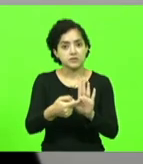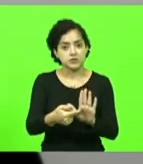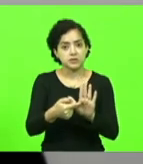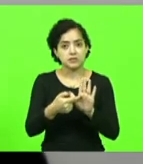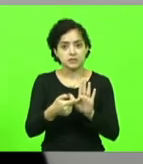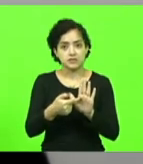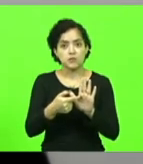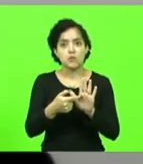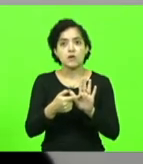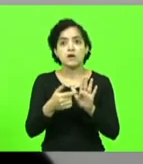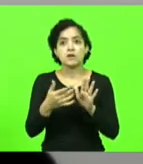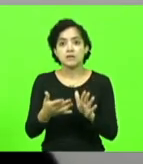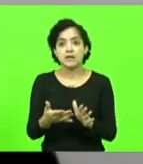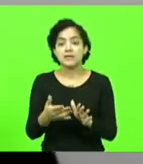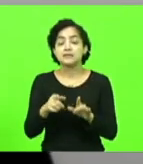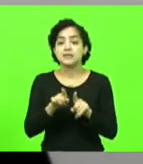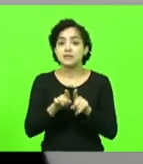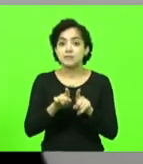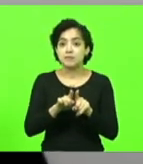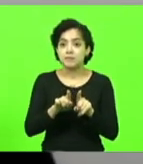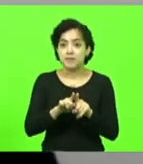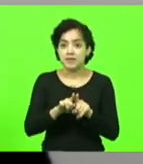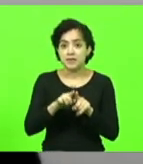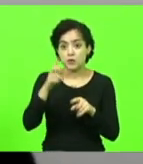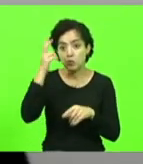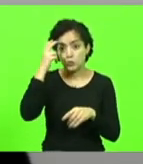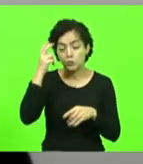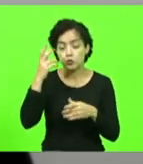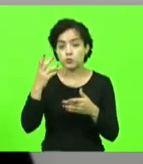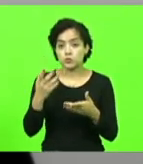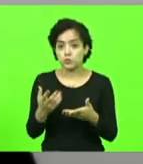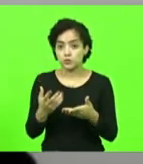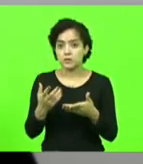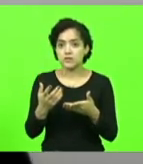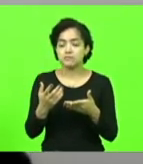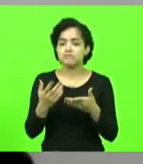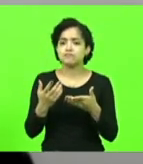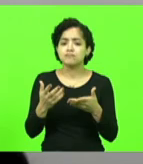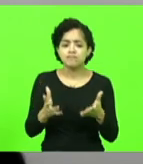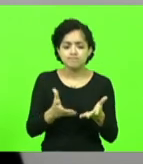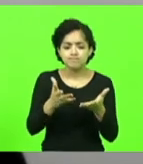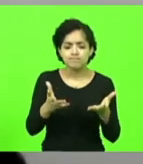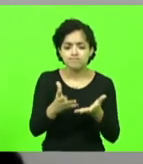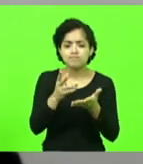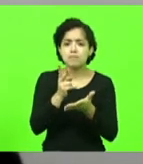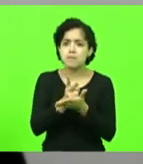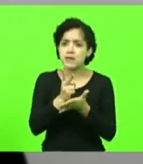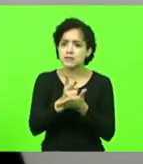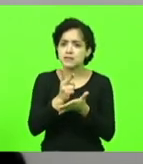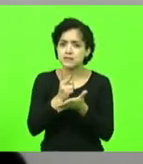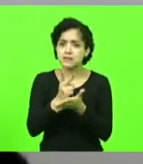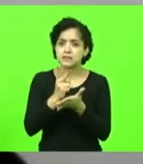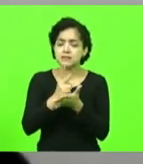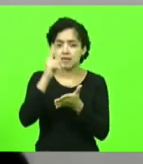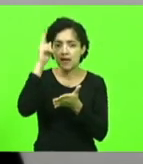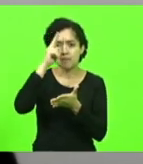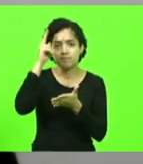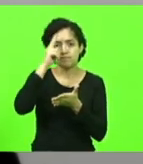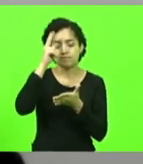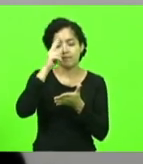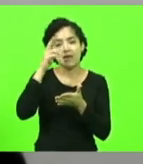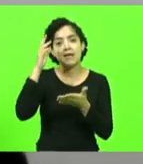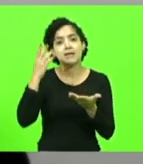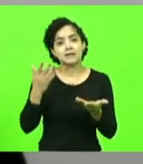Fundação Catarinense de Cultura promova atos que ajudem a manter esta memória, rememorar esse